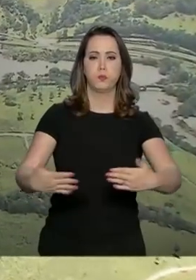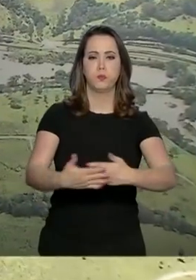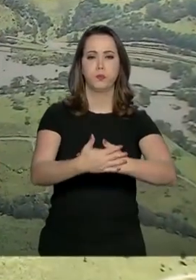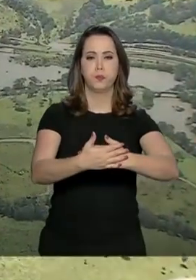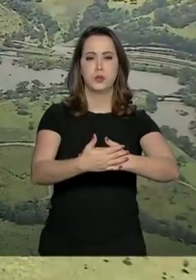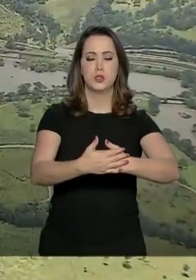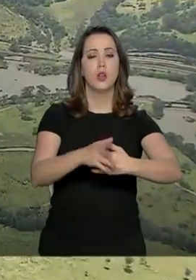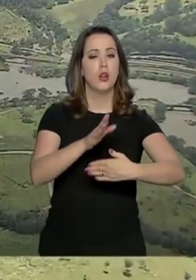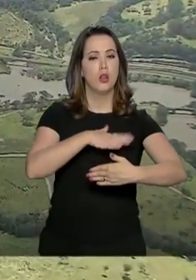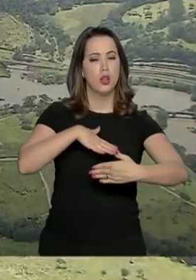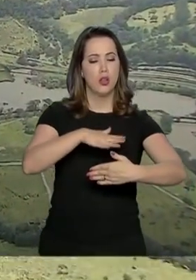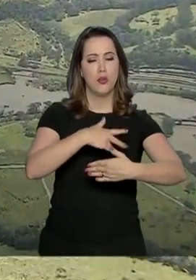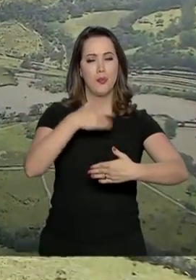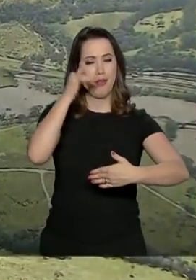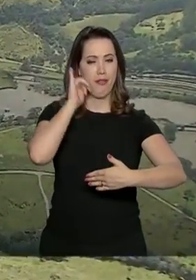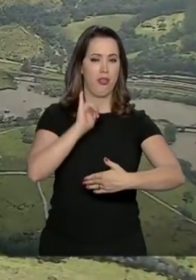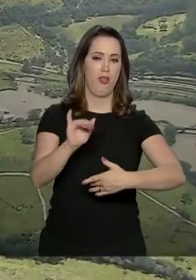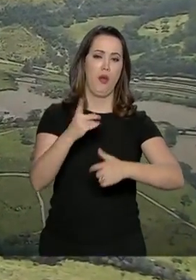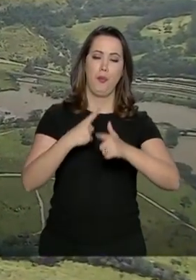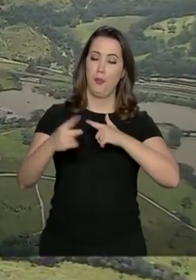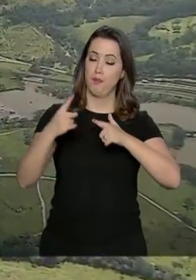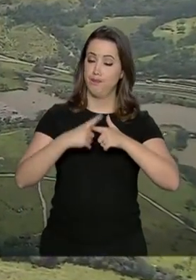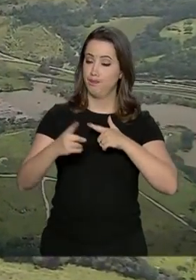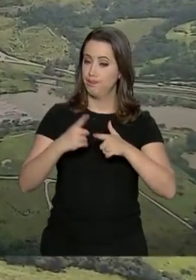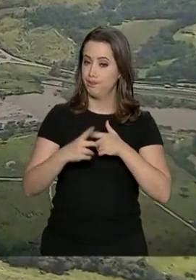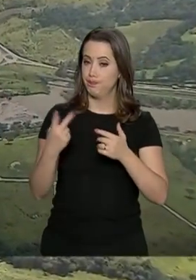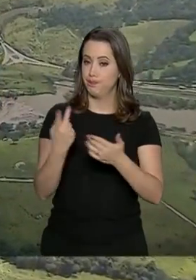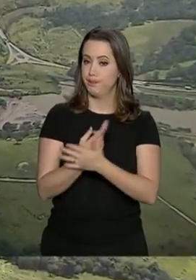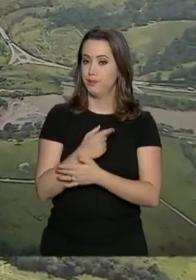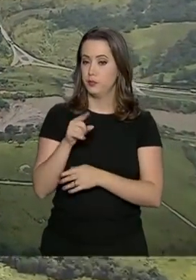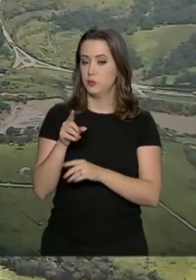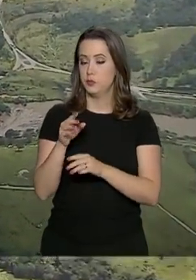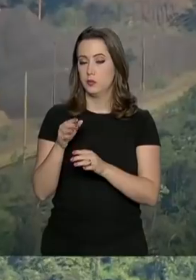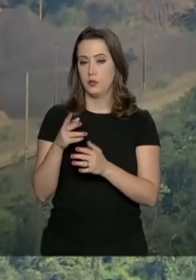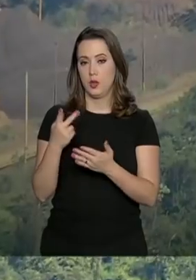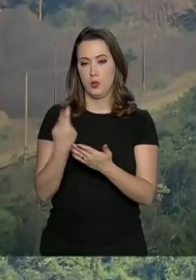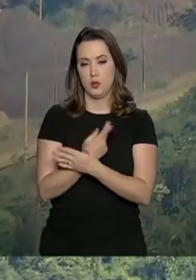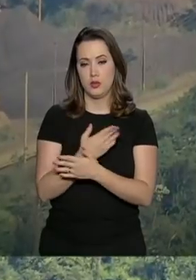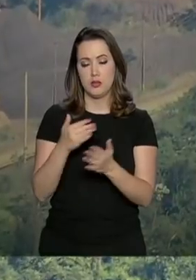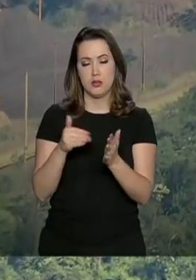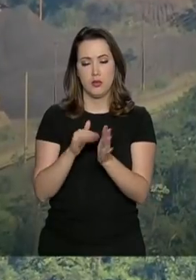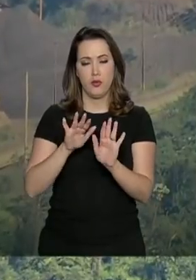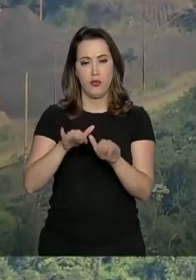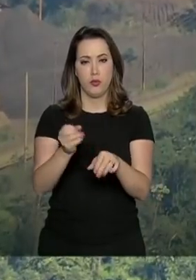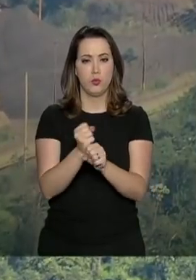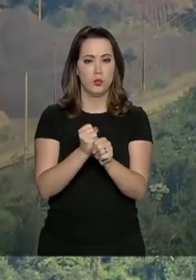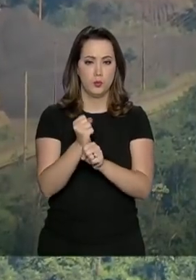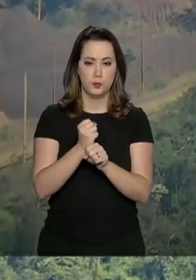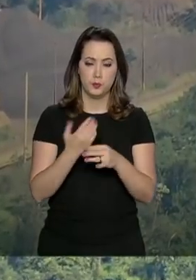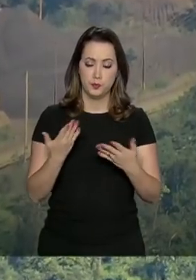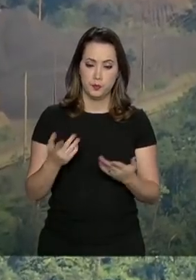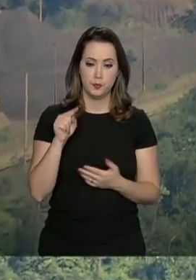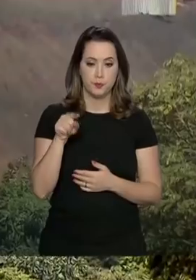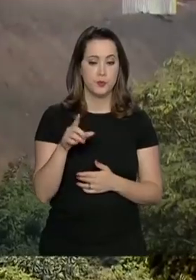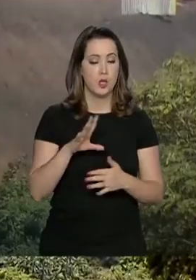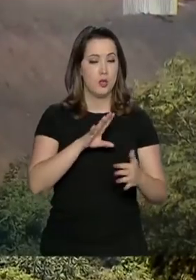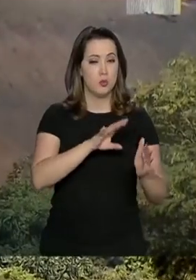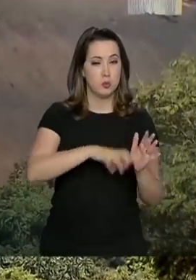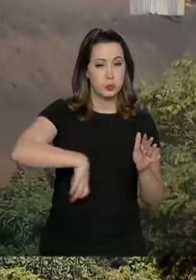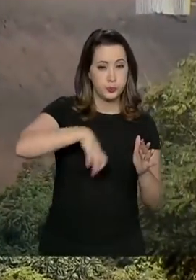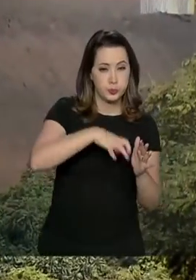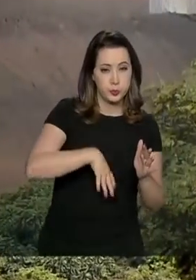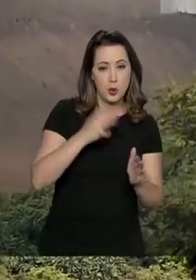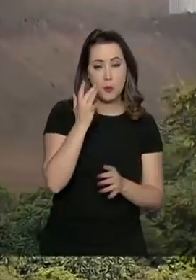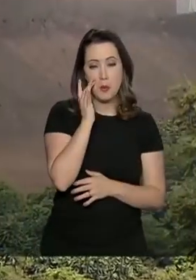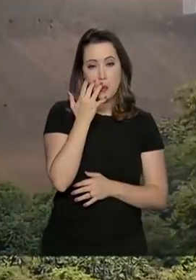detectar e suprimir riscos em potencial até o fim deste ano. E no caso específico da mineração, serão